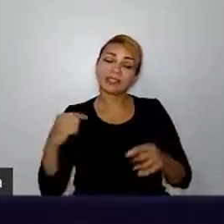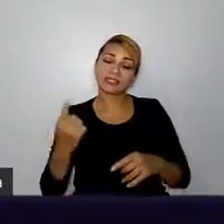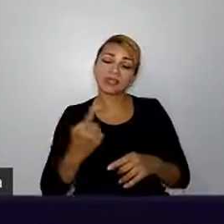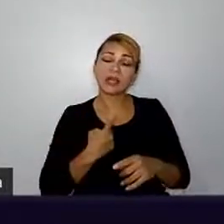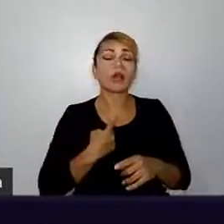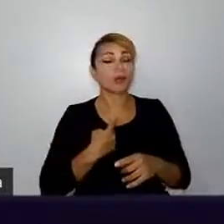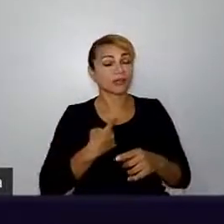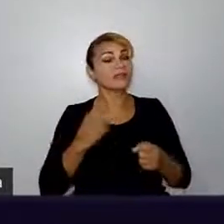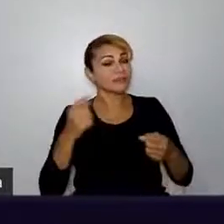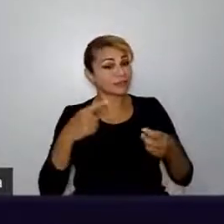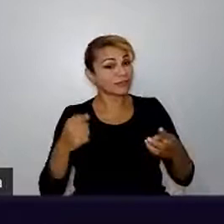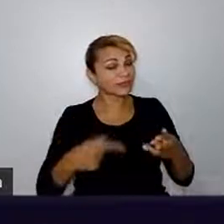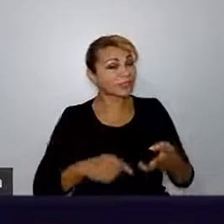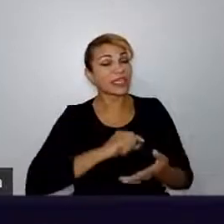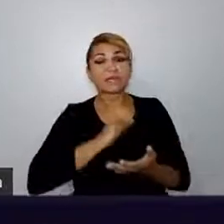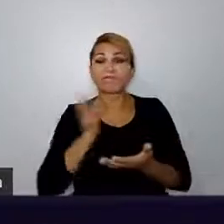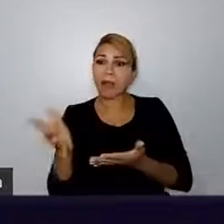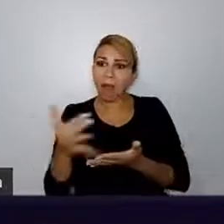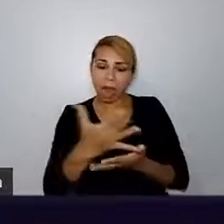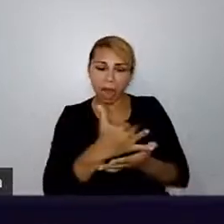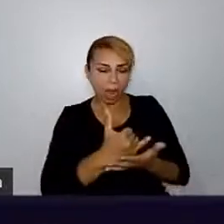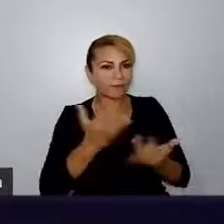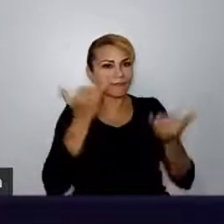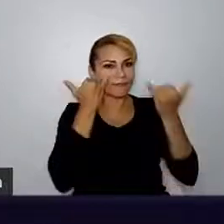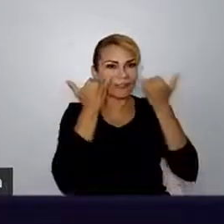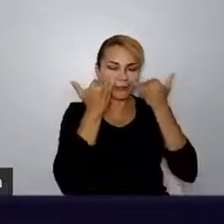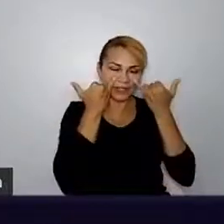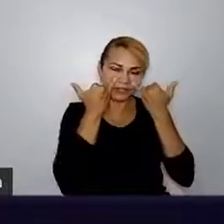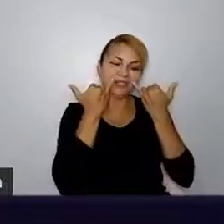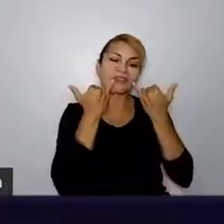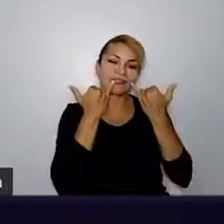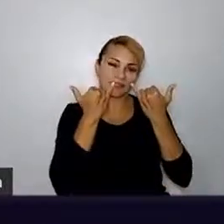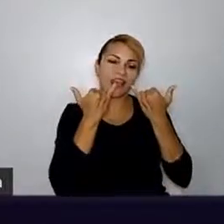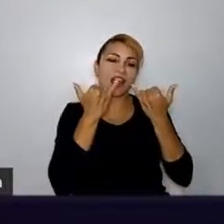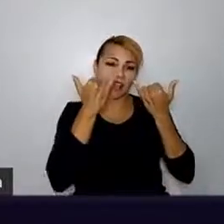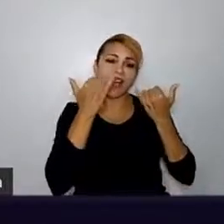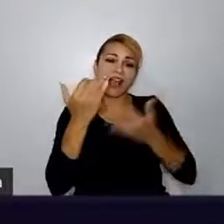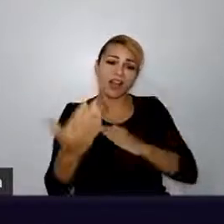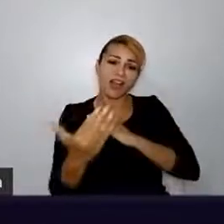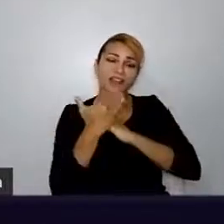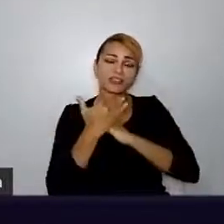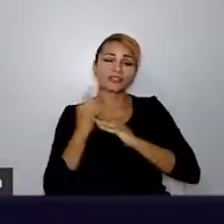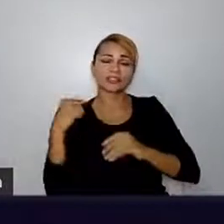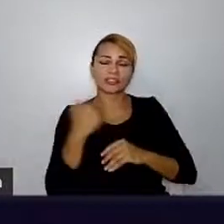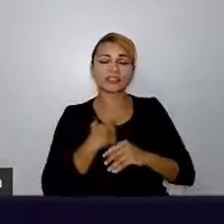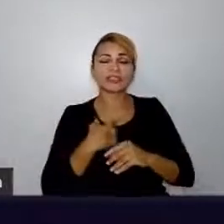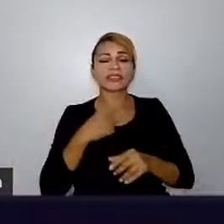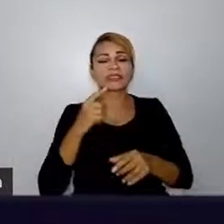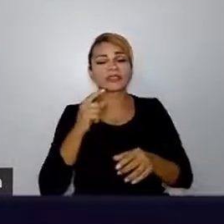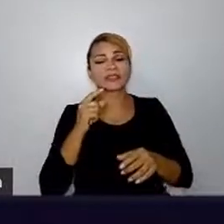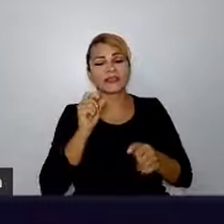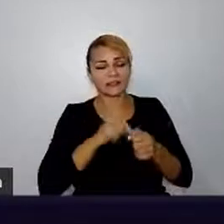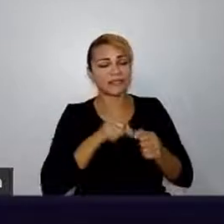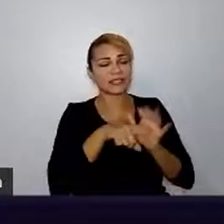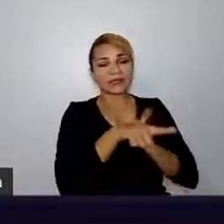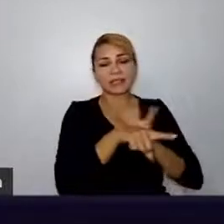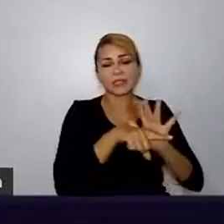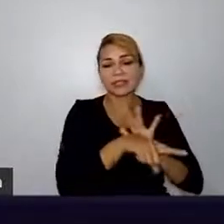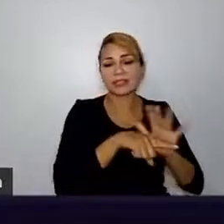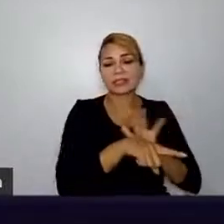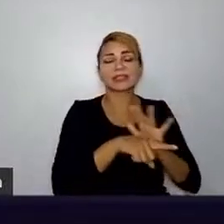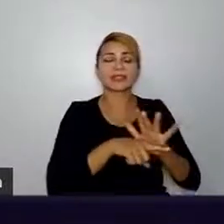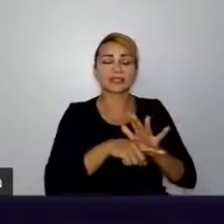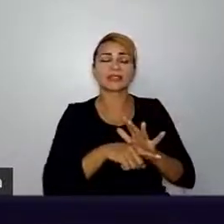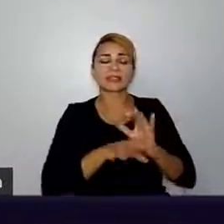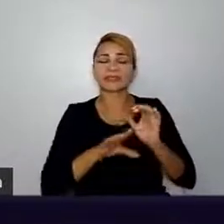informação ali. e eu acho que isso ajuda a gente a, tipo, também fazer essa pesquisa e tal e ficar mais confiante